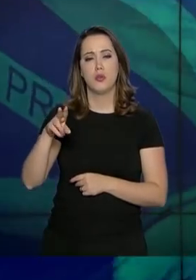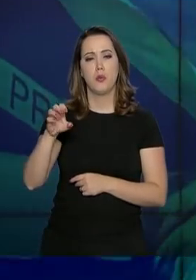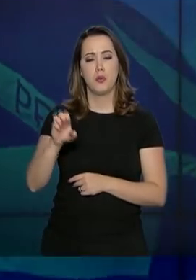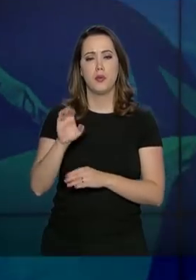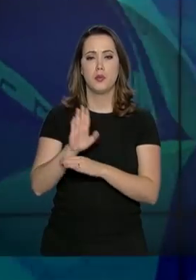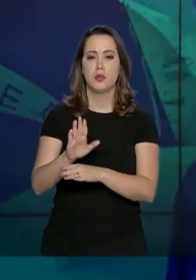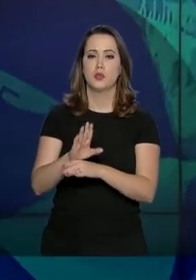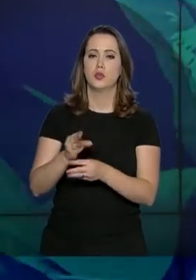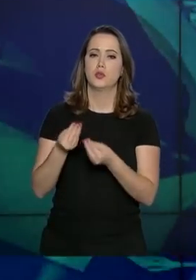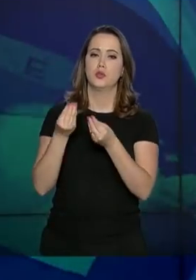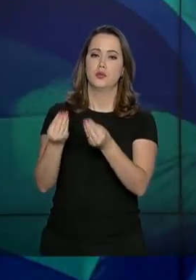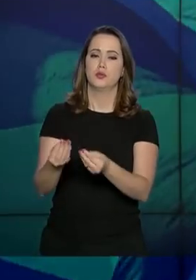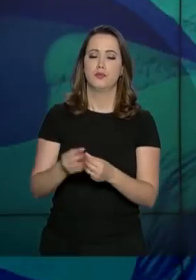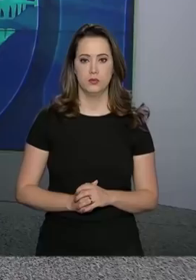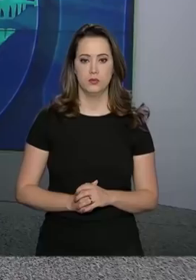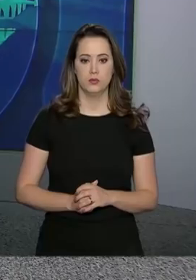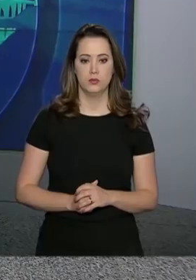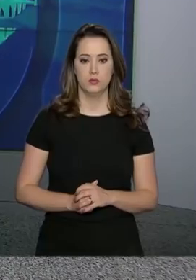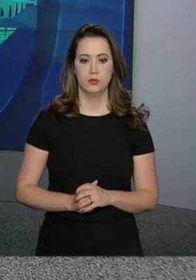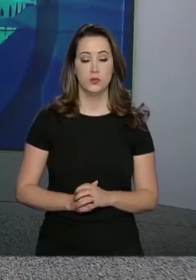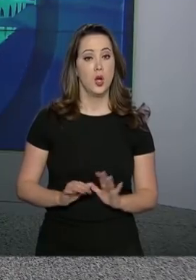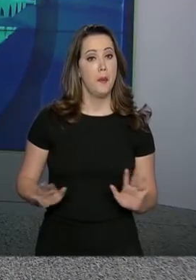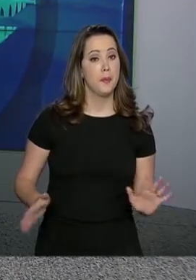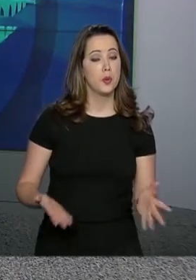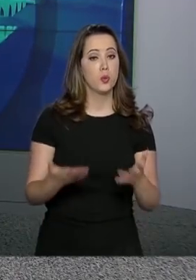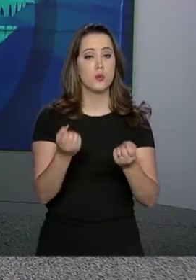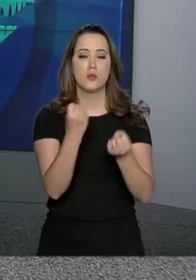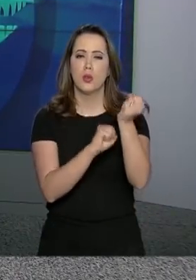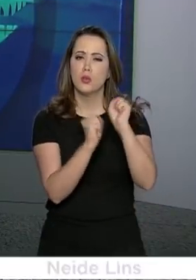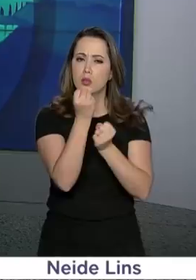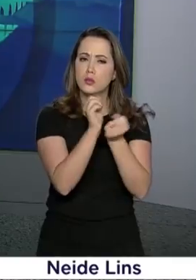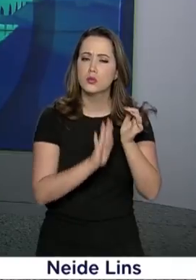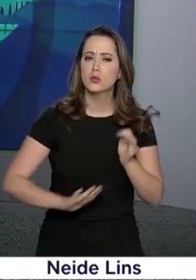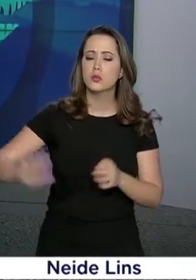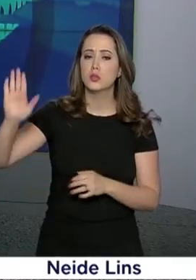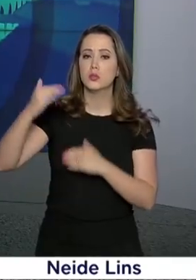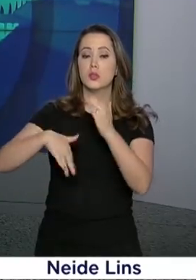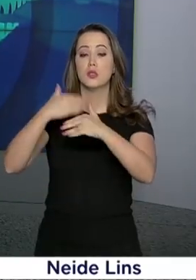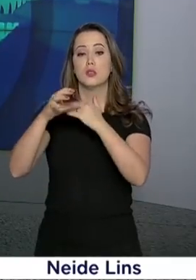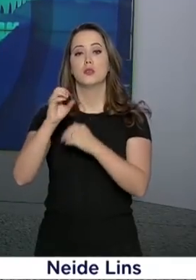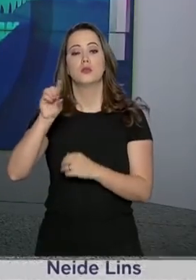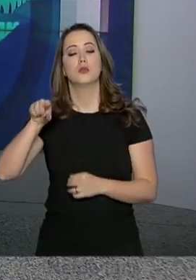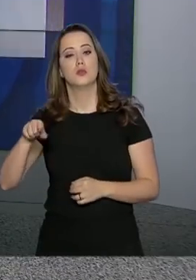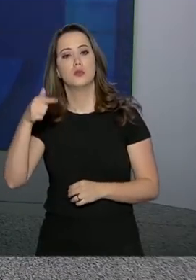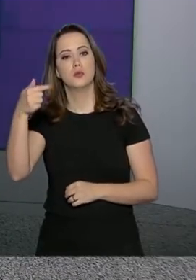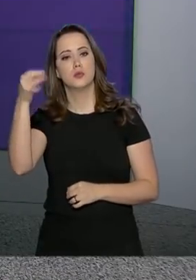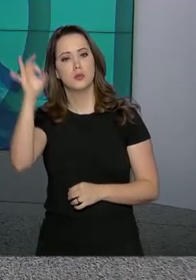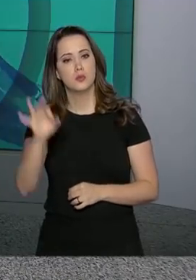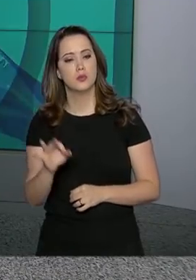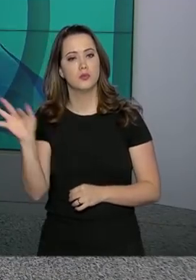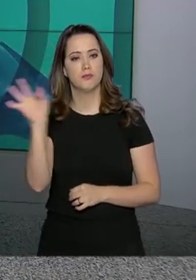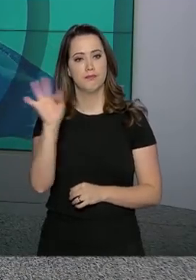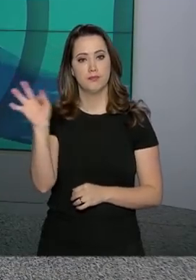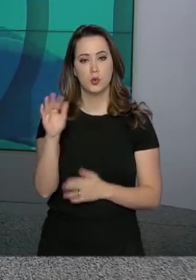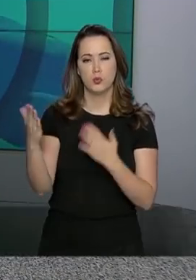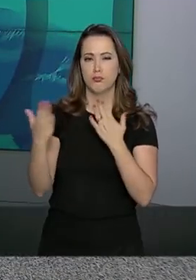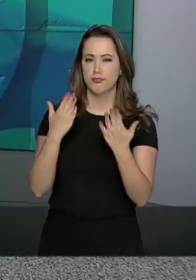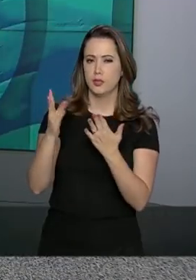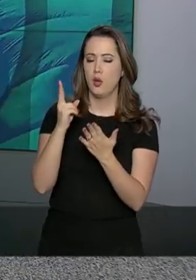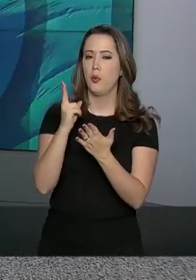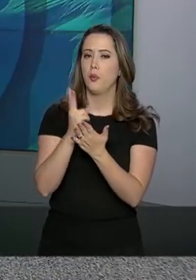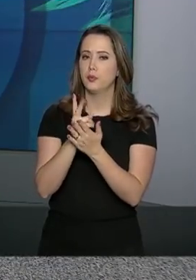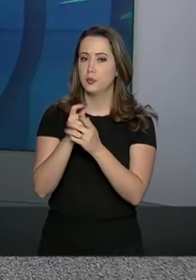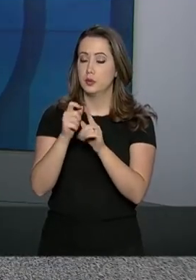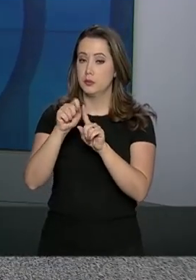prestada ao país africano. A produção da indústria nacional cresceu 0,7% em fevereiro na